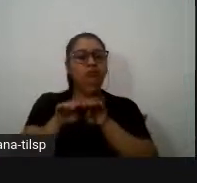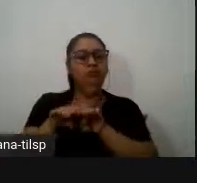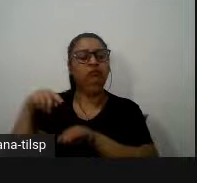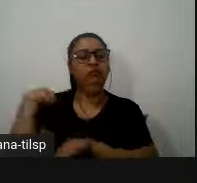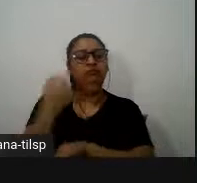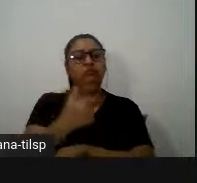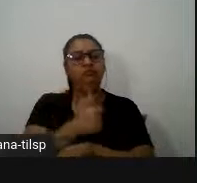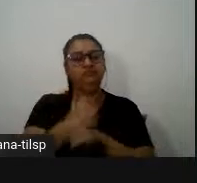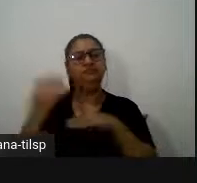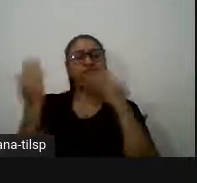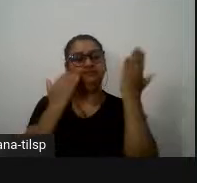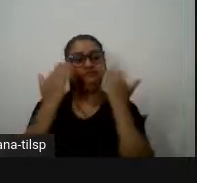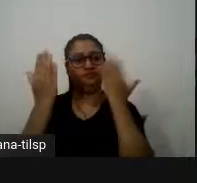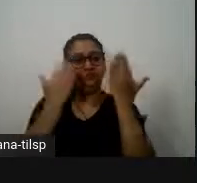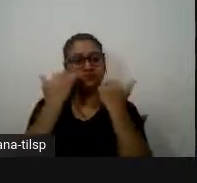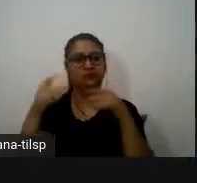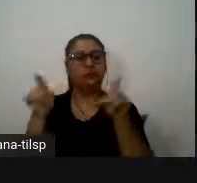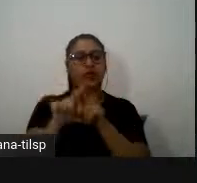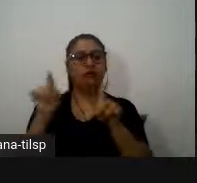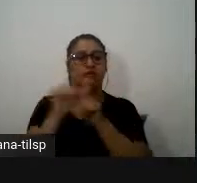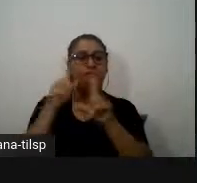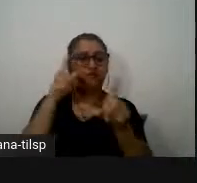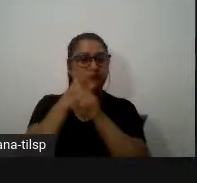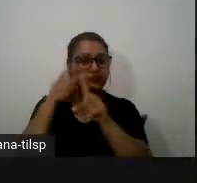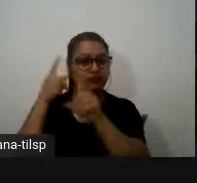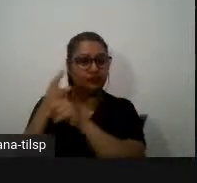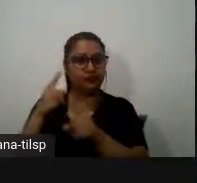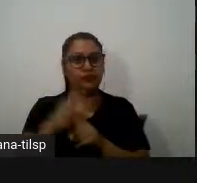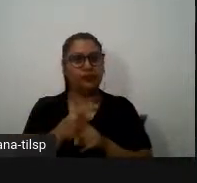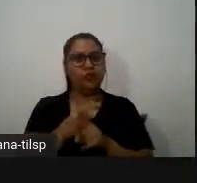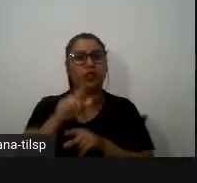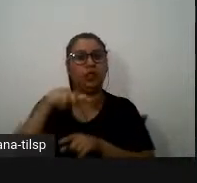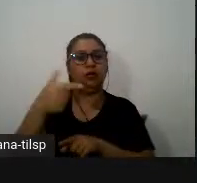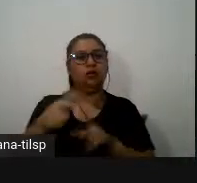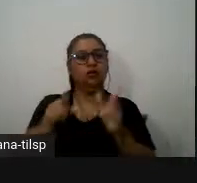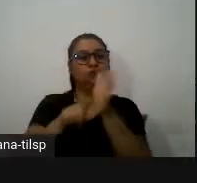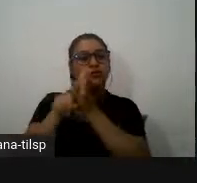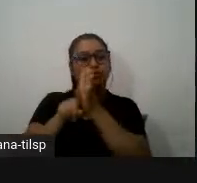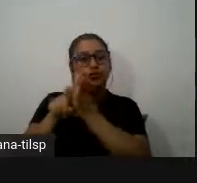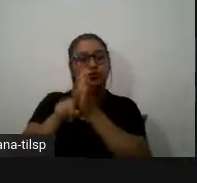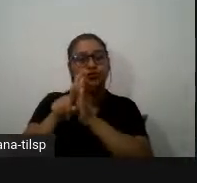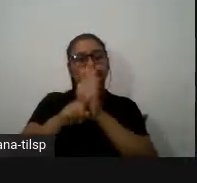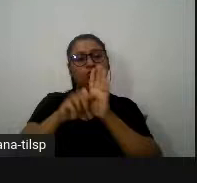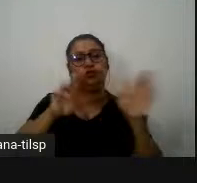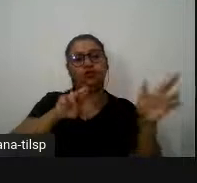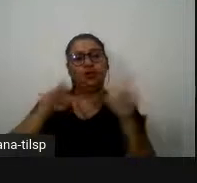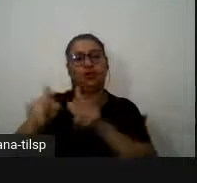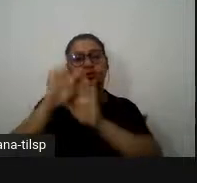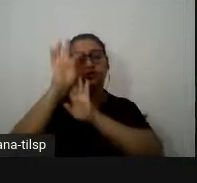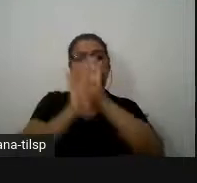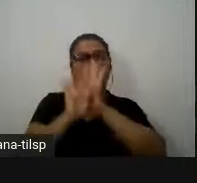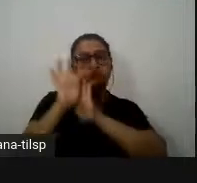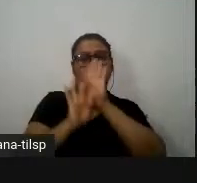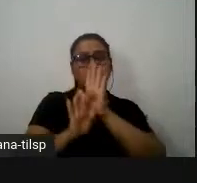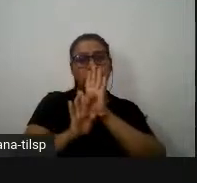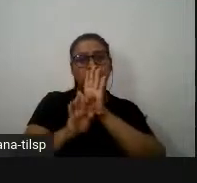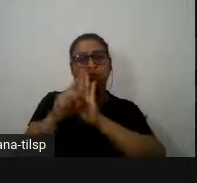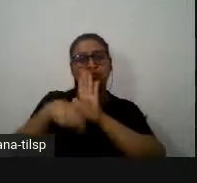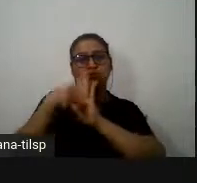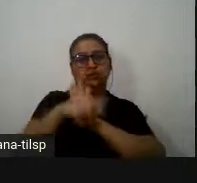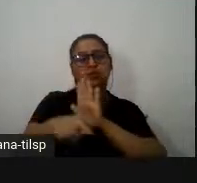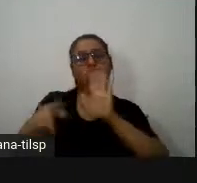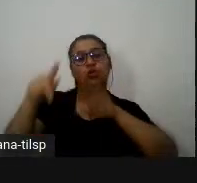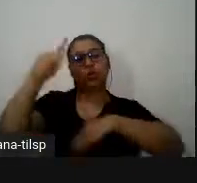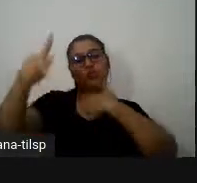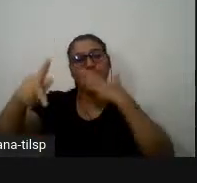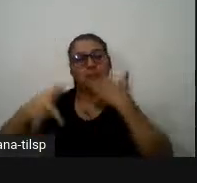de previsibilidades que foram encontradas após o estudo dos diferentes textos a nível do produtor textual e do seu papel social